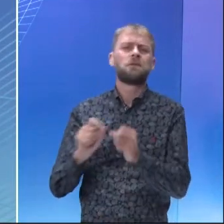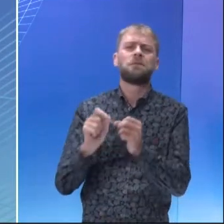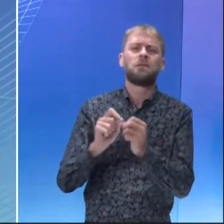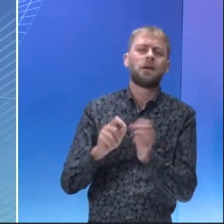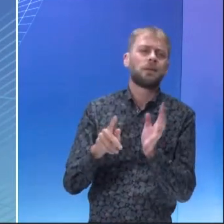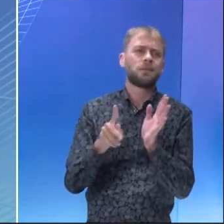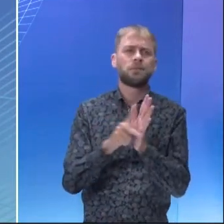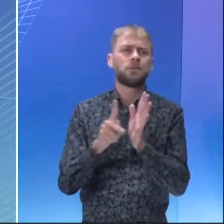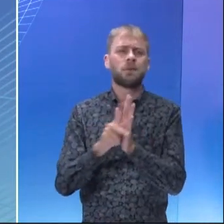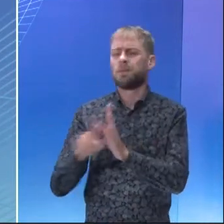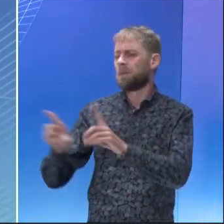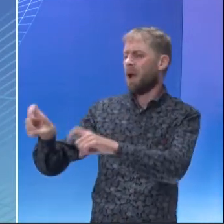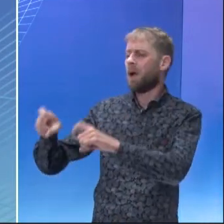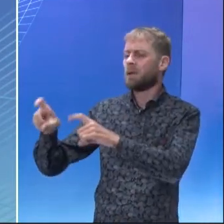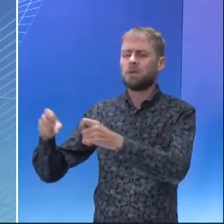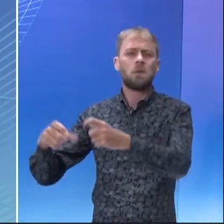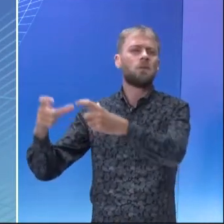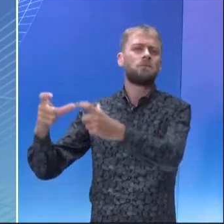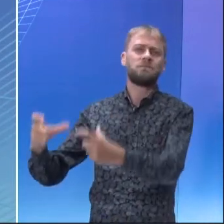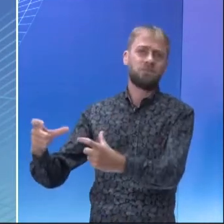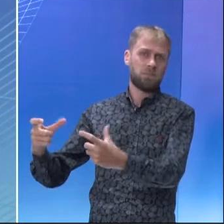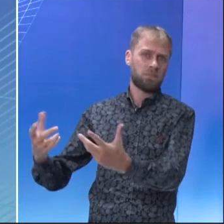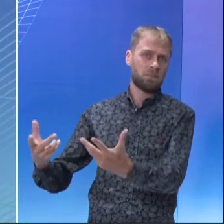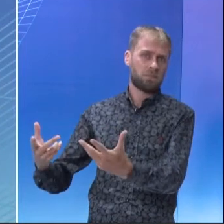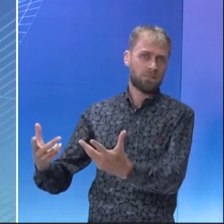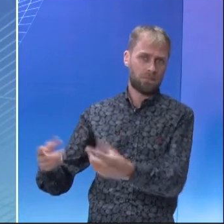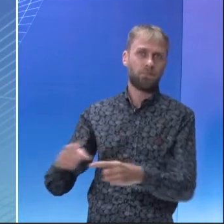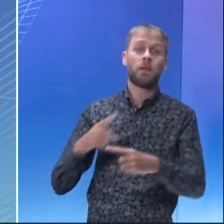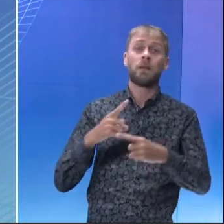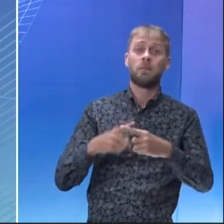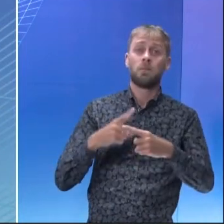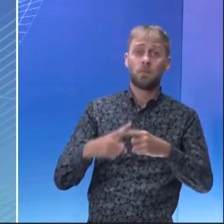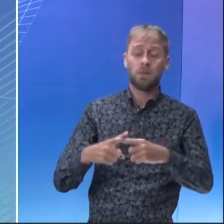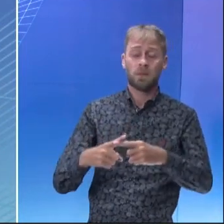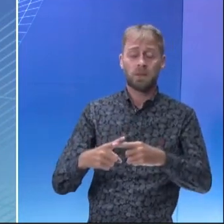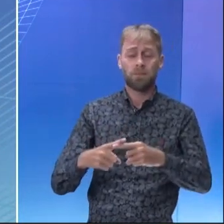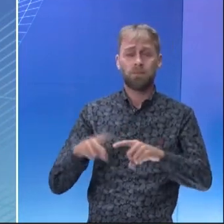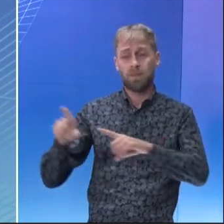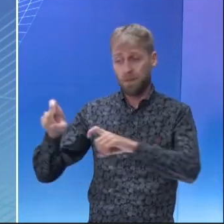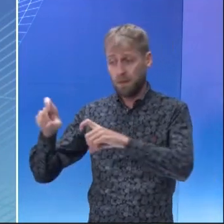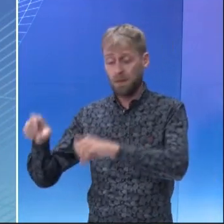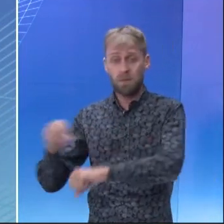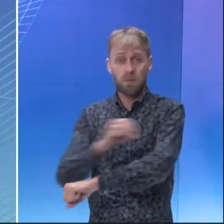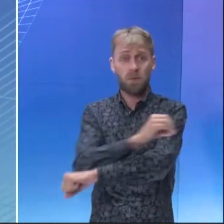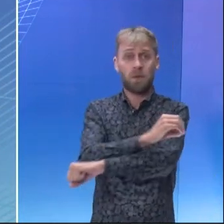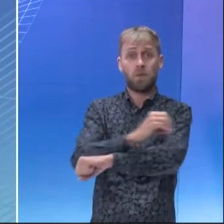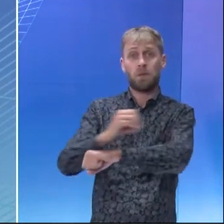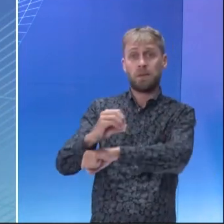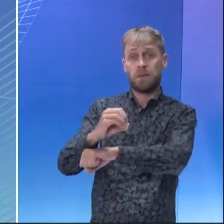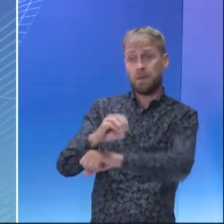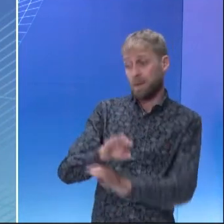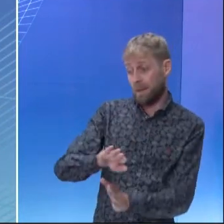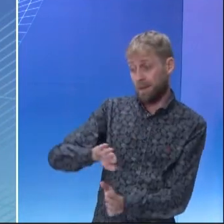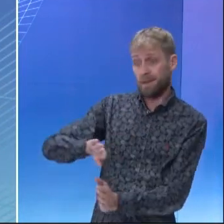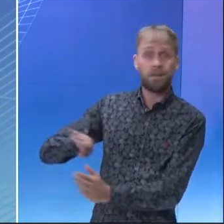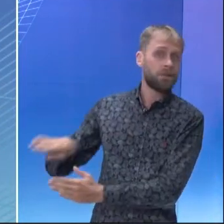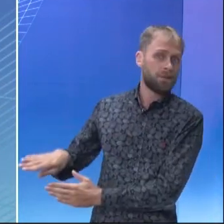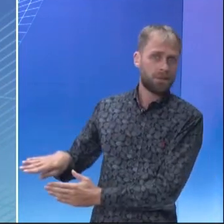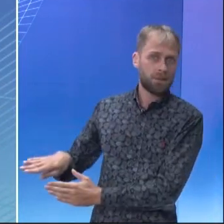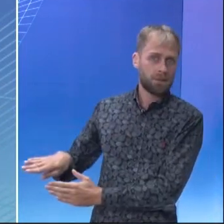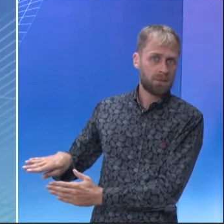para a agricultura. E por que a agricultura orgânica ou agroecológica, ela tem sido marginalizada?